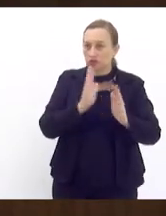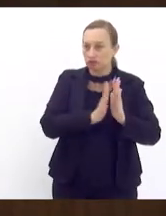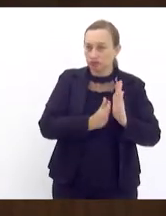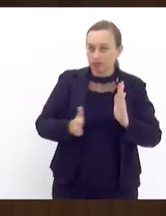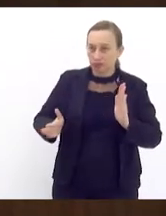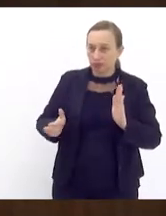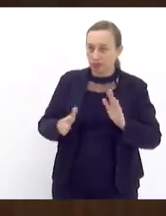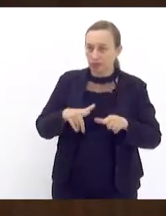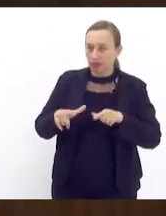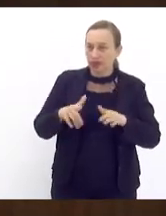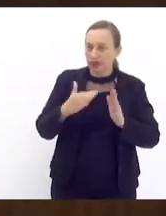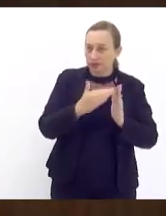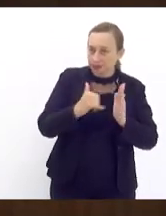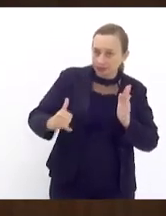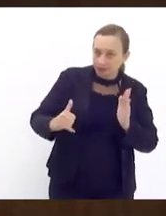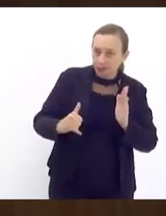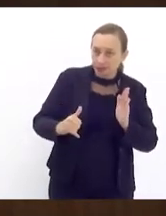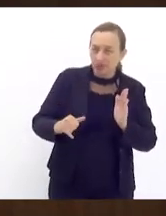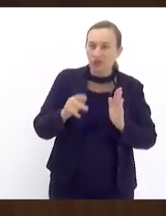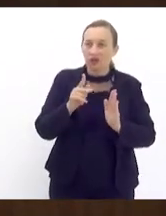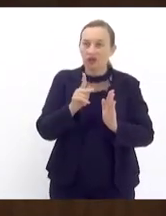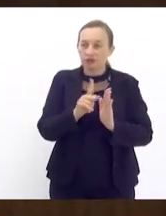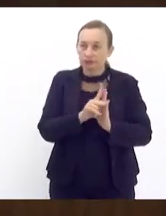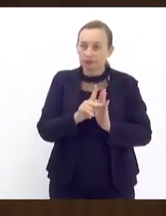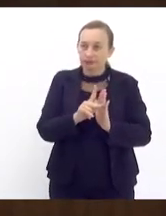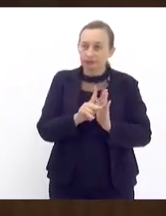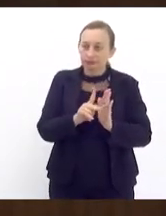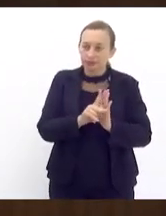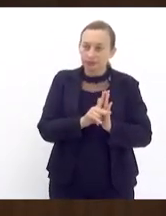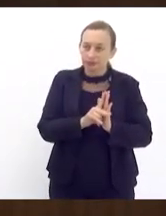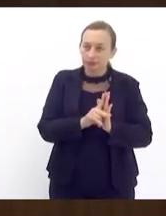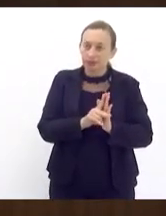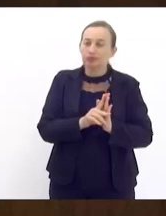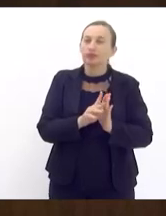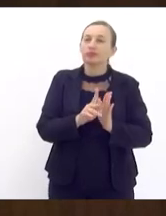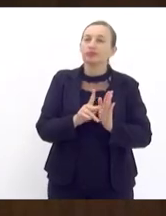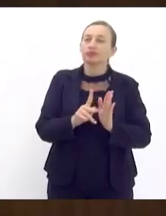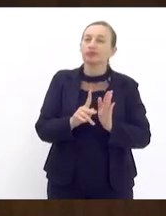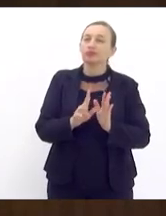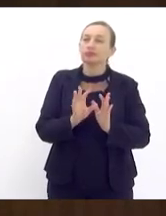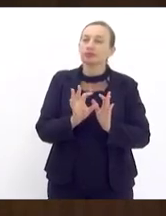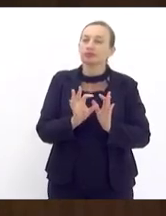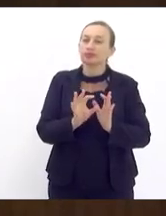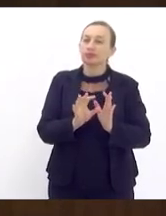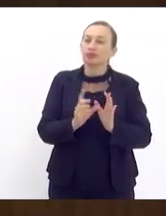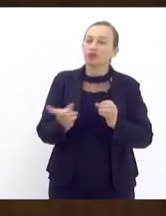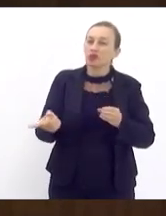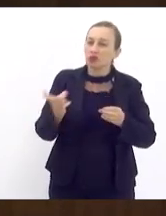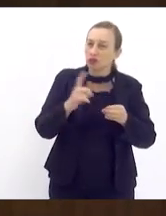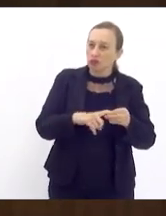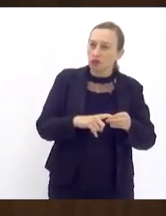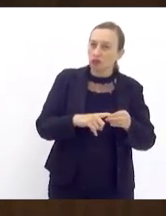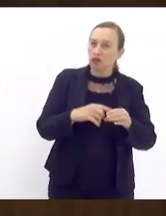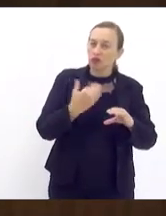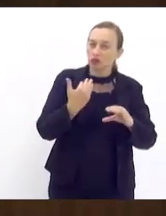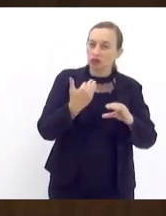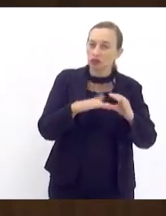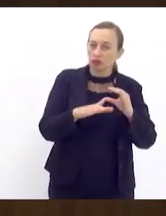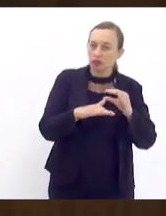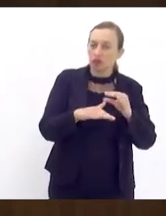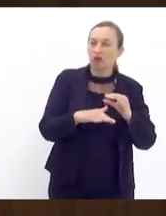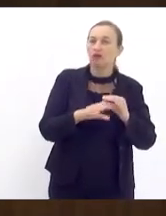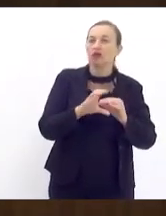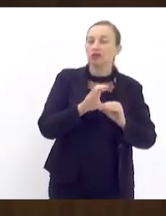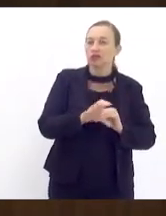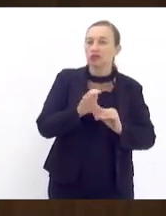de retirar esse projeto de pauta já conversei com o autor deputado Munir remetê-lo de volta para a CCJ para a gente